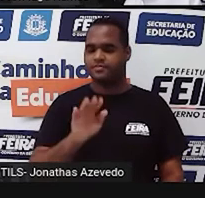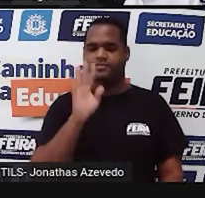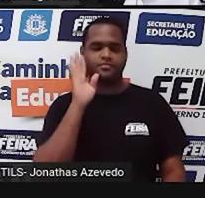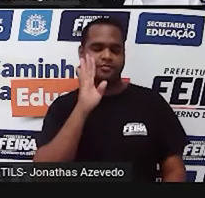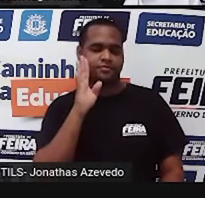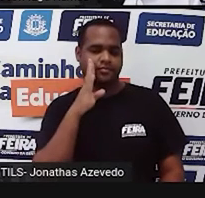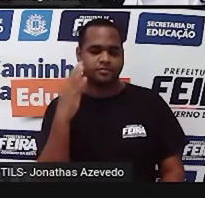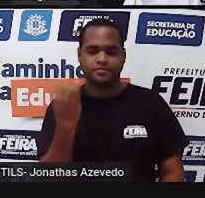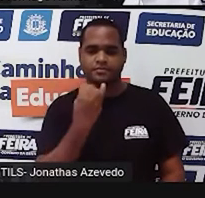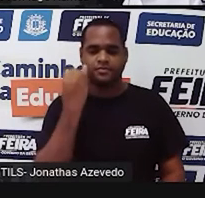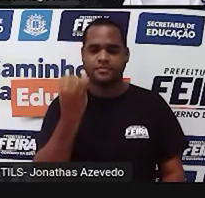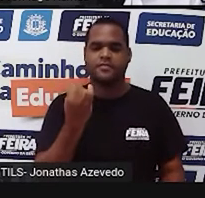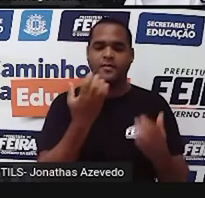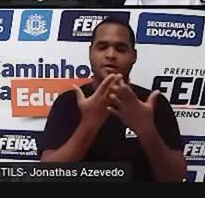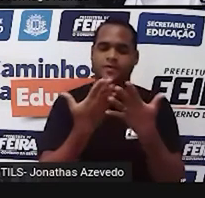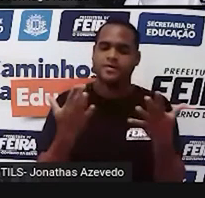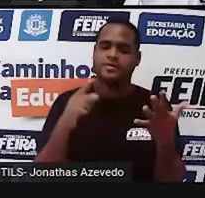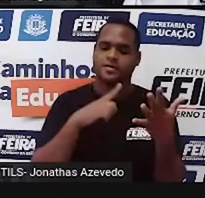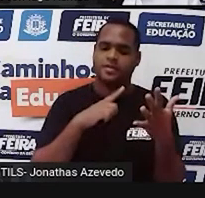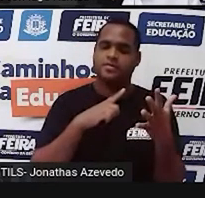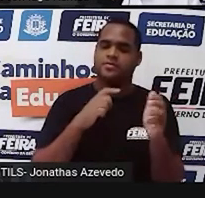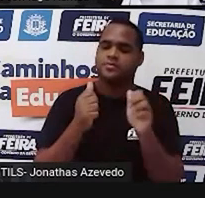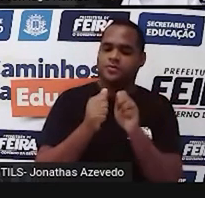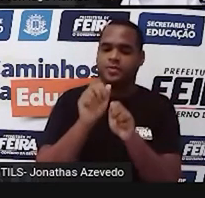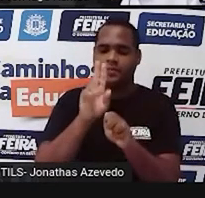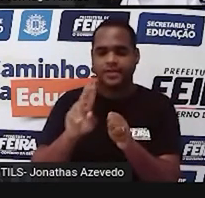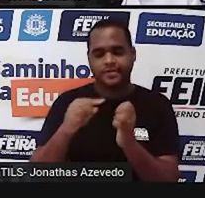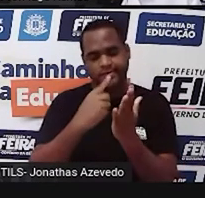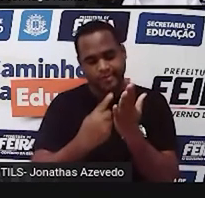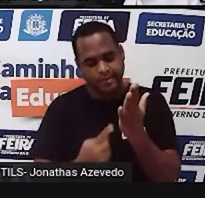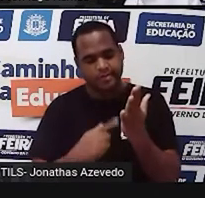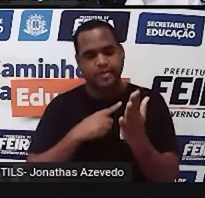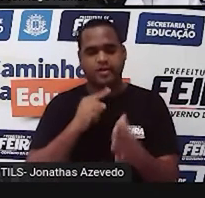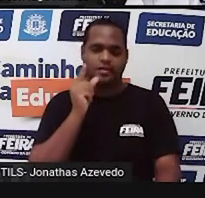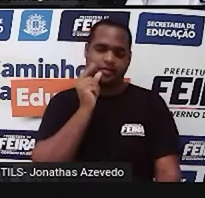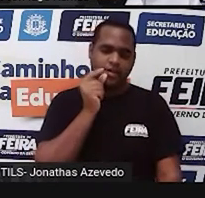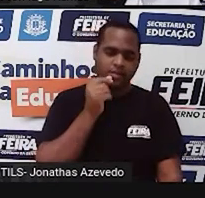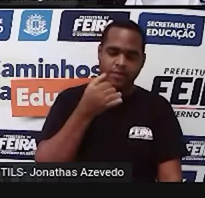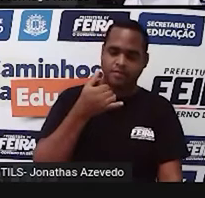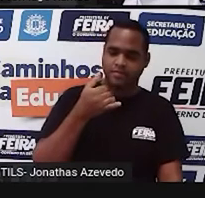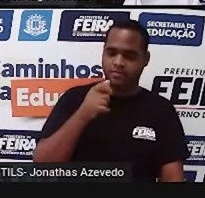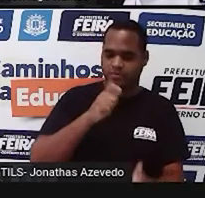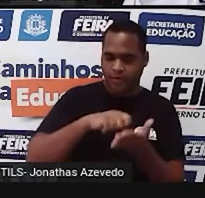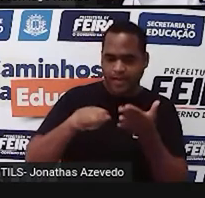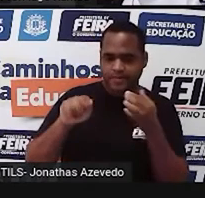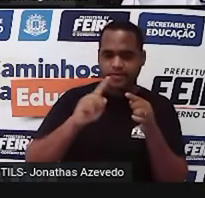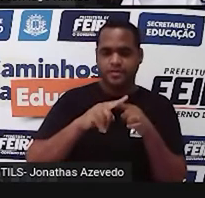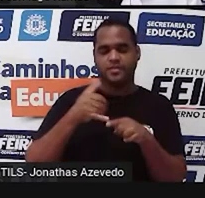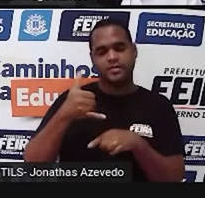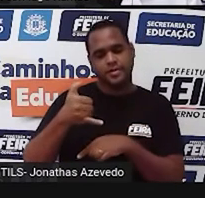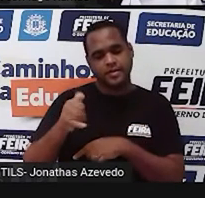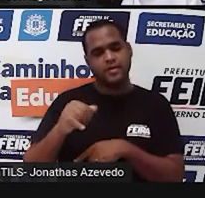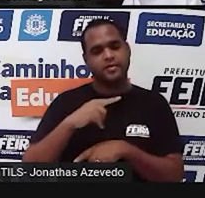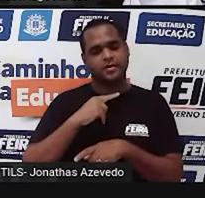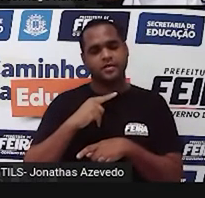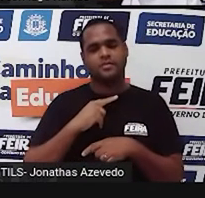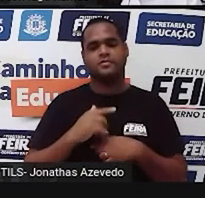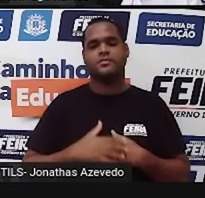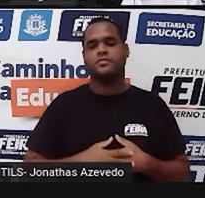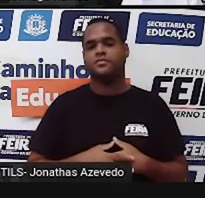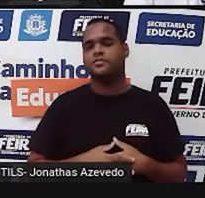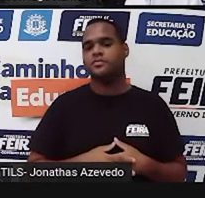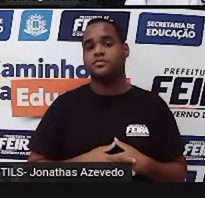o interessante vai ser você usar seu caderno, usar um lápis, uma borracha ou caneta, porque